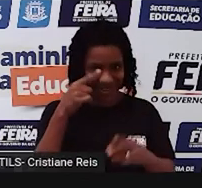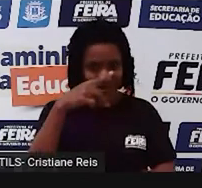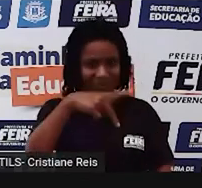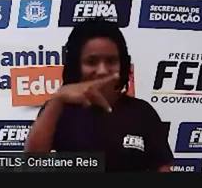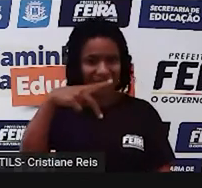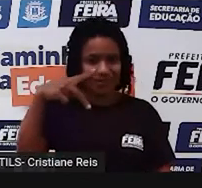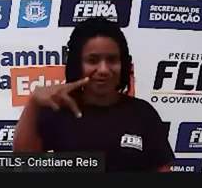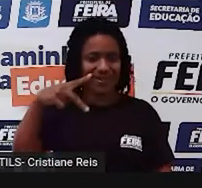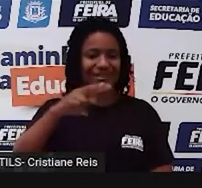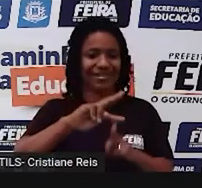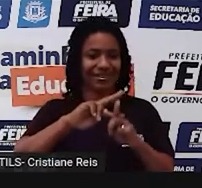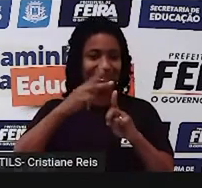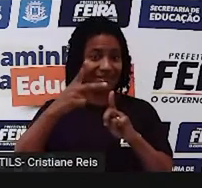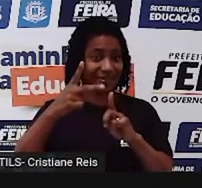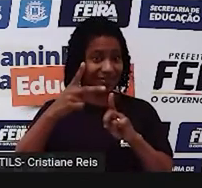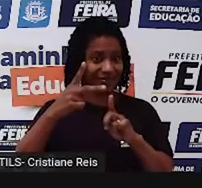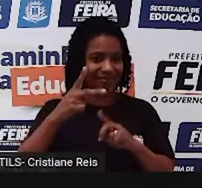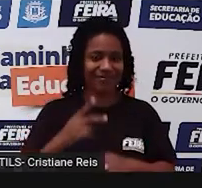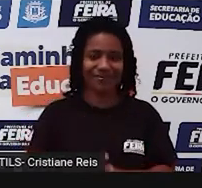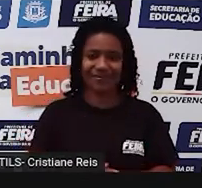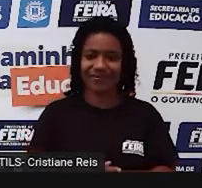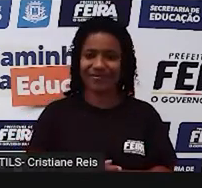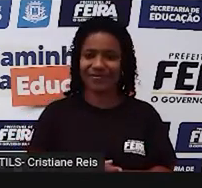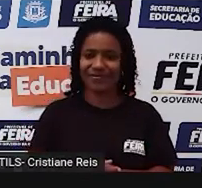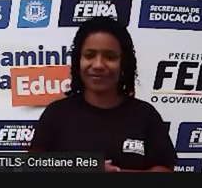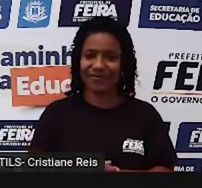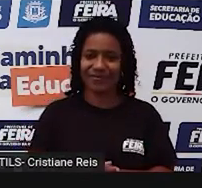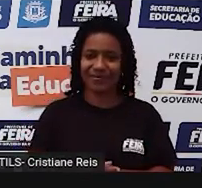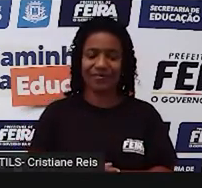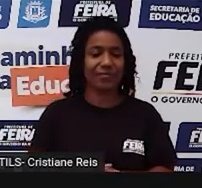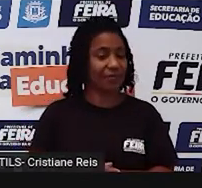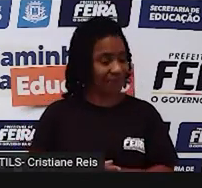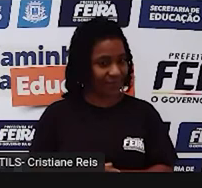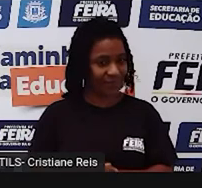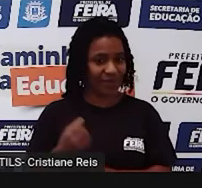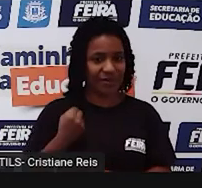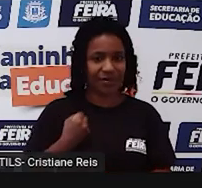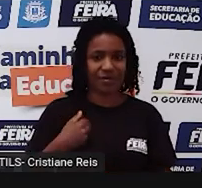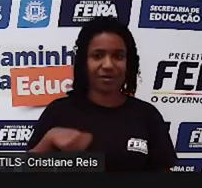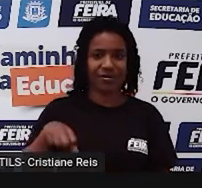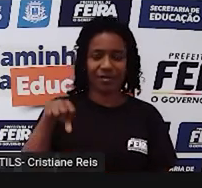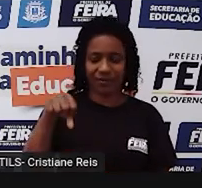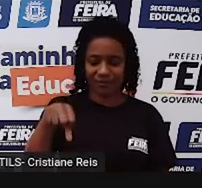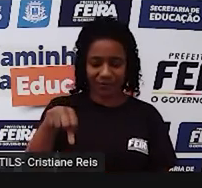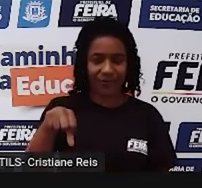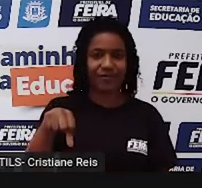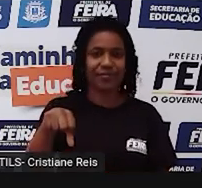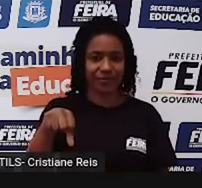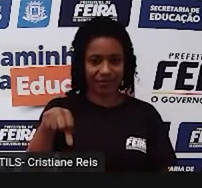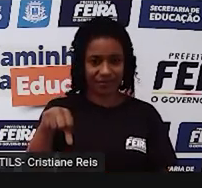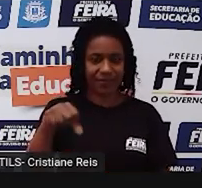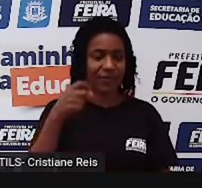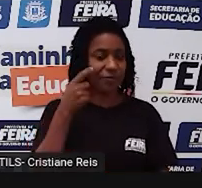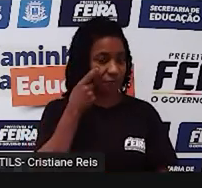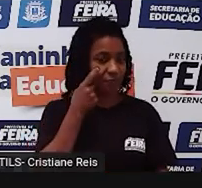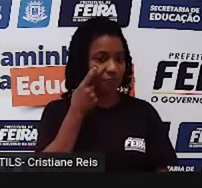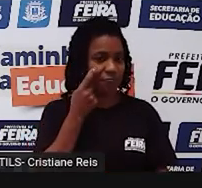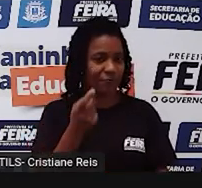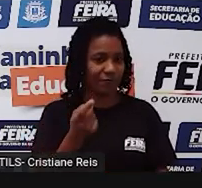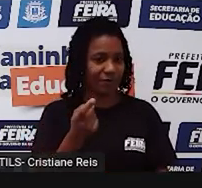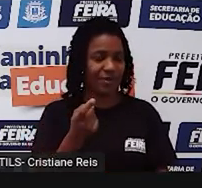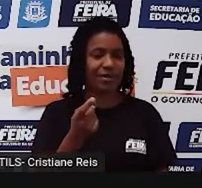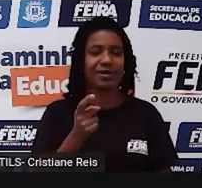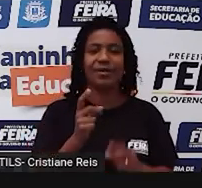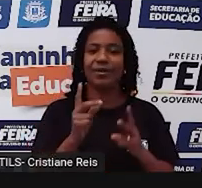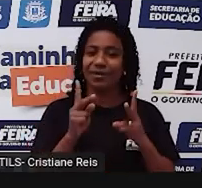Nesse caso, é derrubar o mesmo